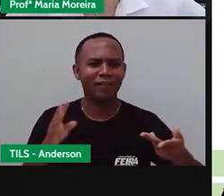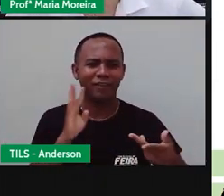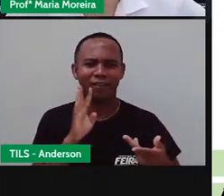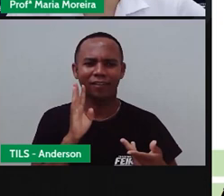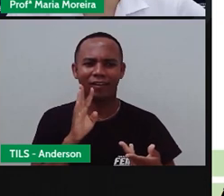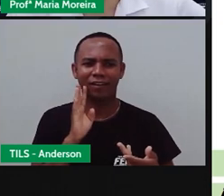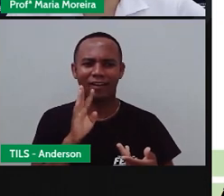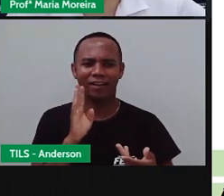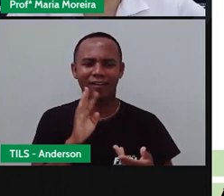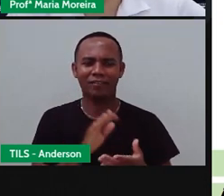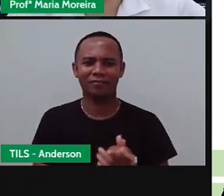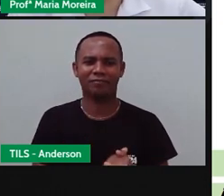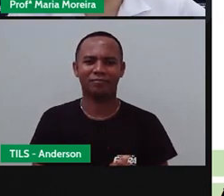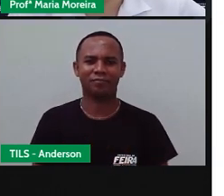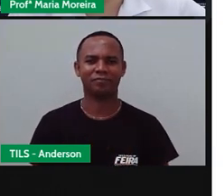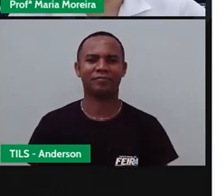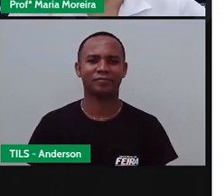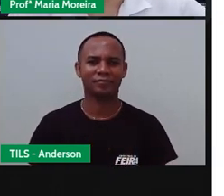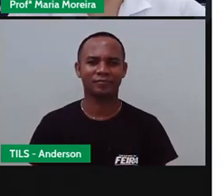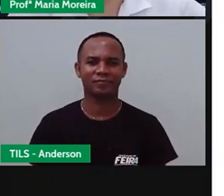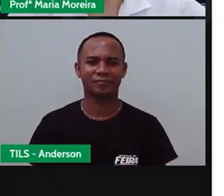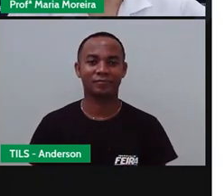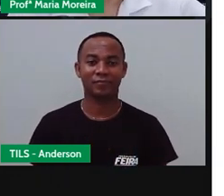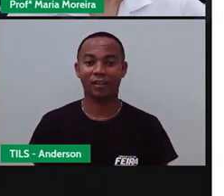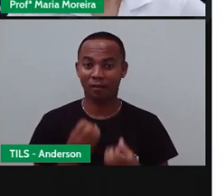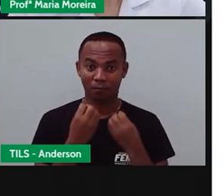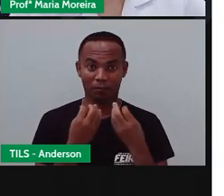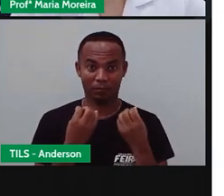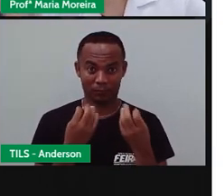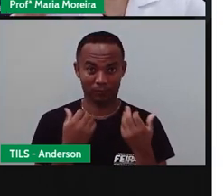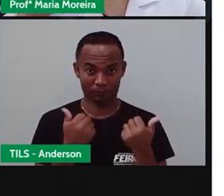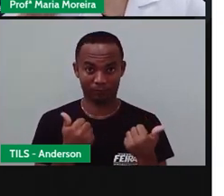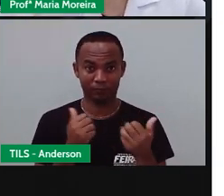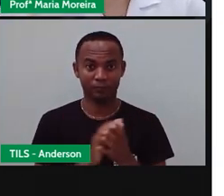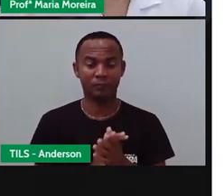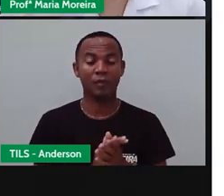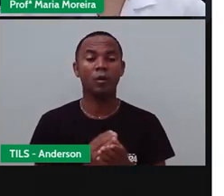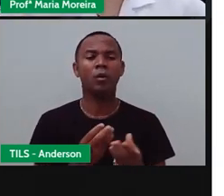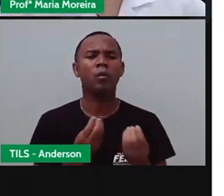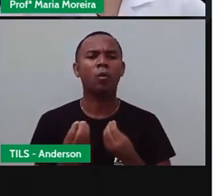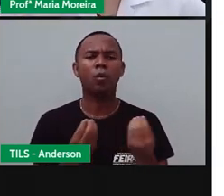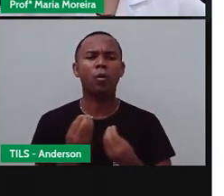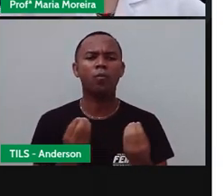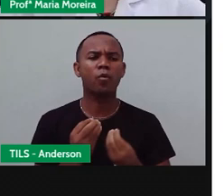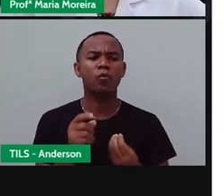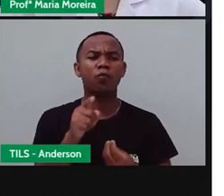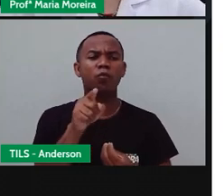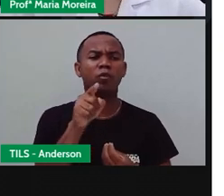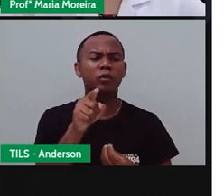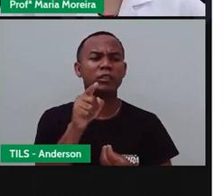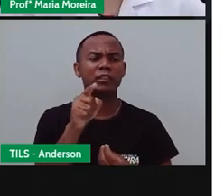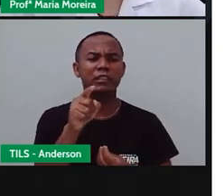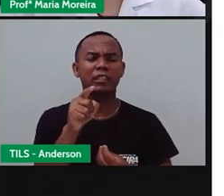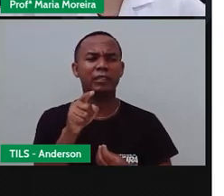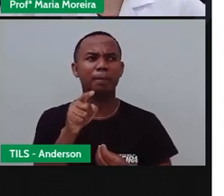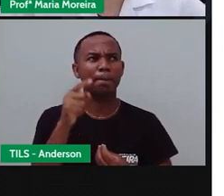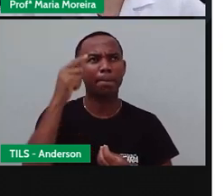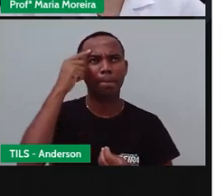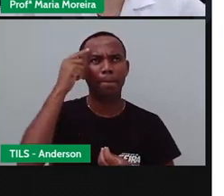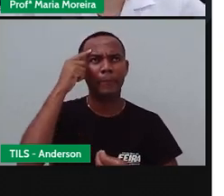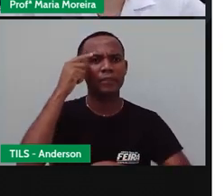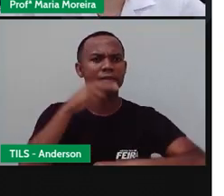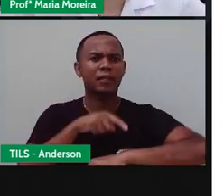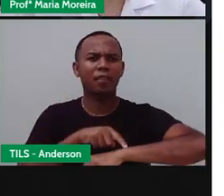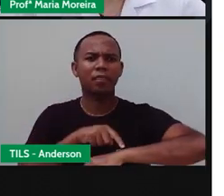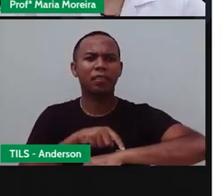Vamos que vamos! Bom, como você definiria tempo?